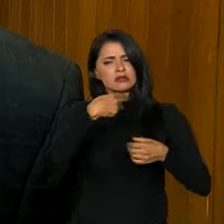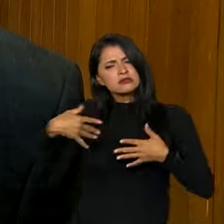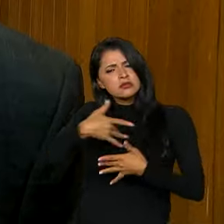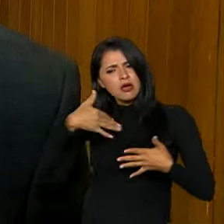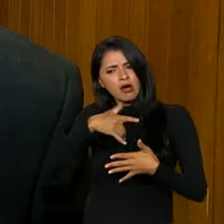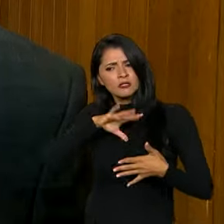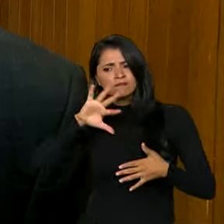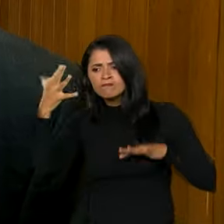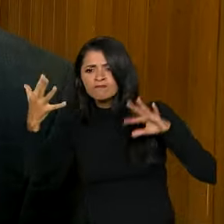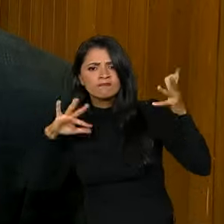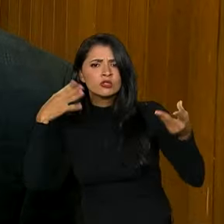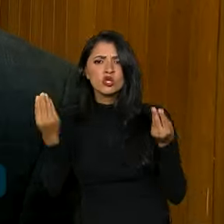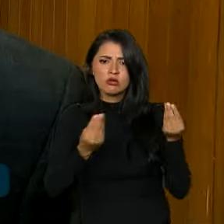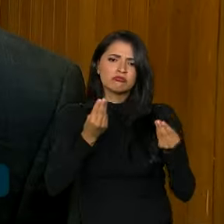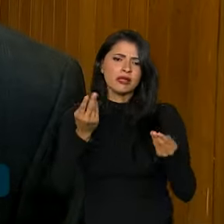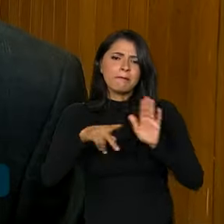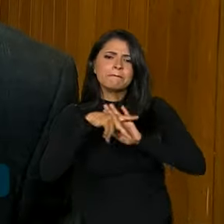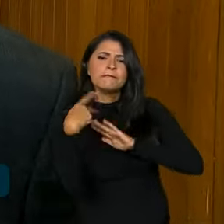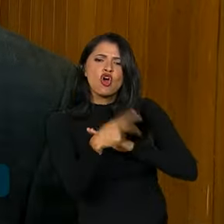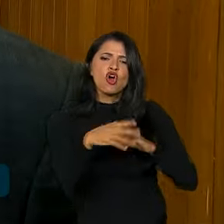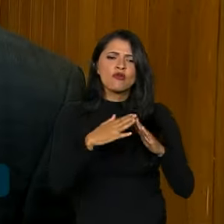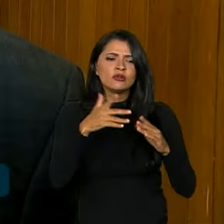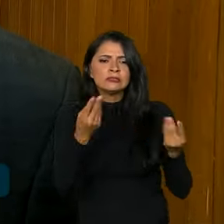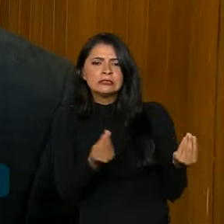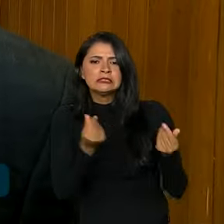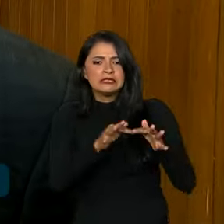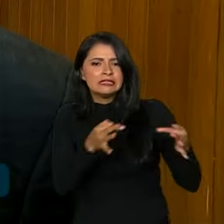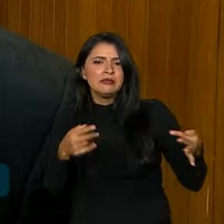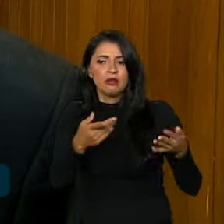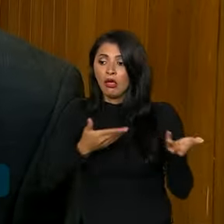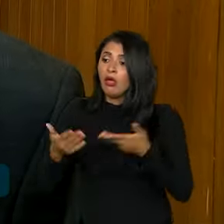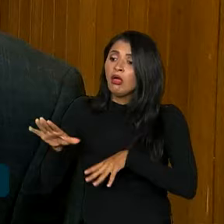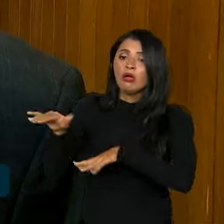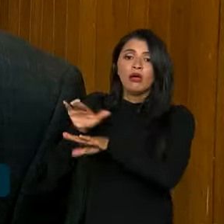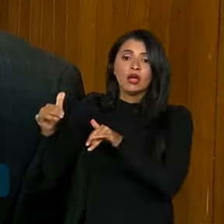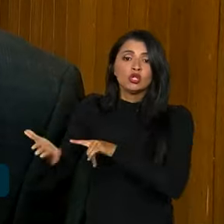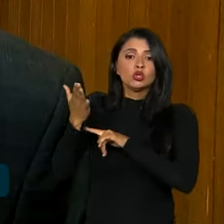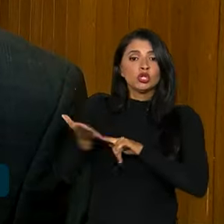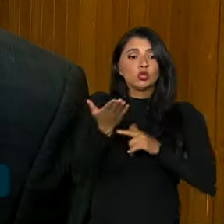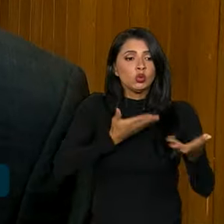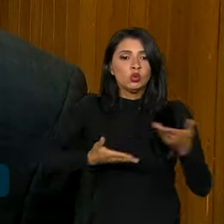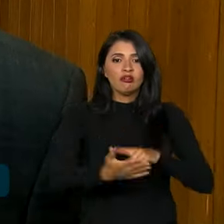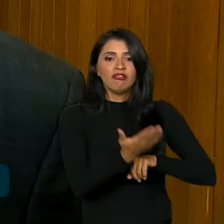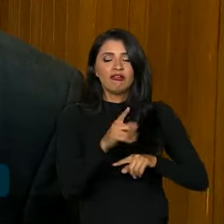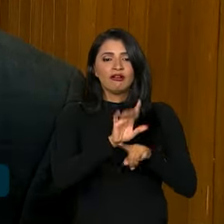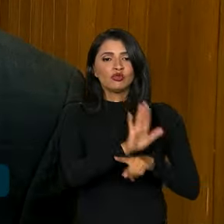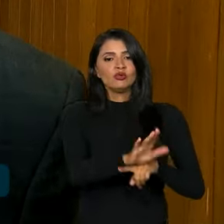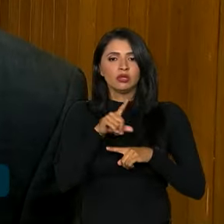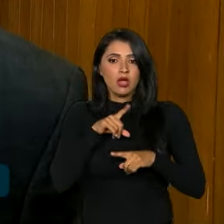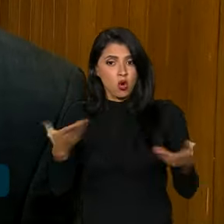soluções, muitas vezes até caseiras, né? Uma procura ajuda com a outra. Então, o que nós estamos fazendo hoje é